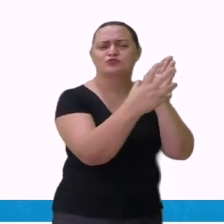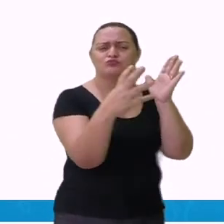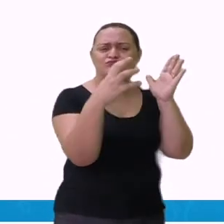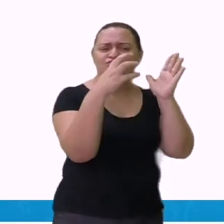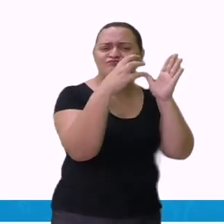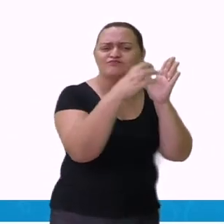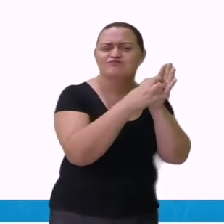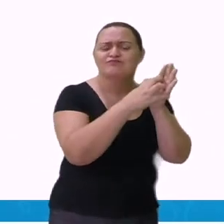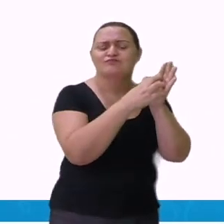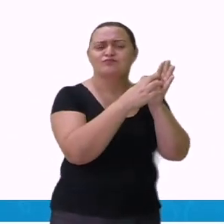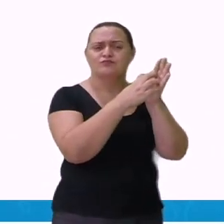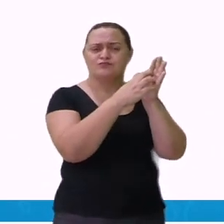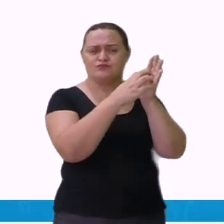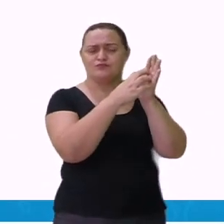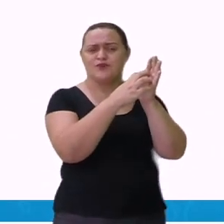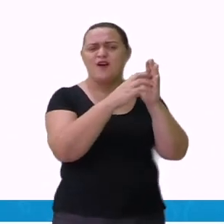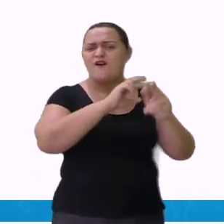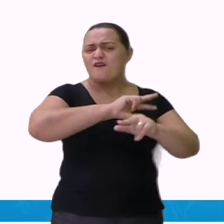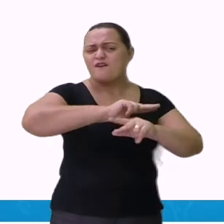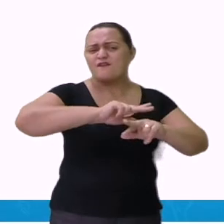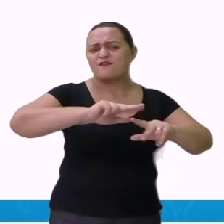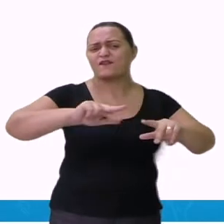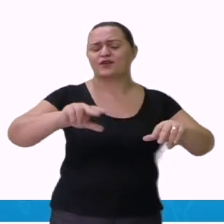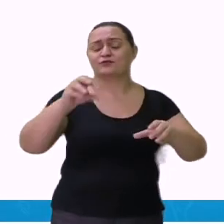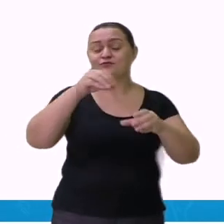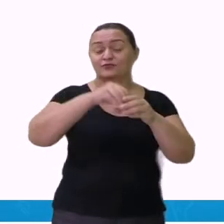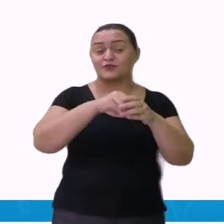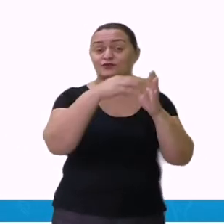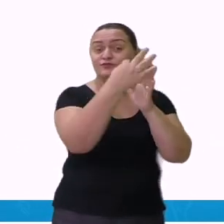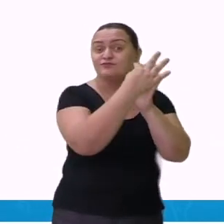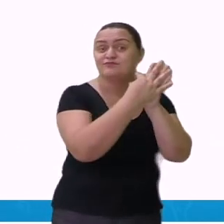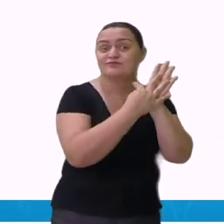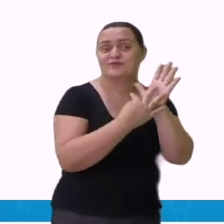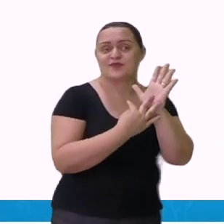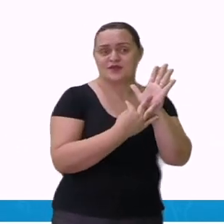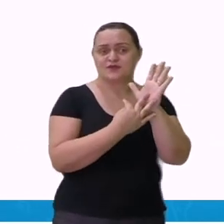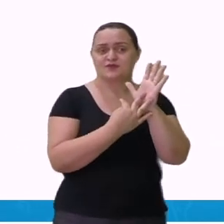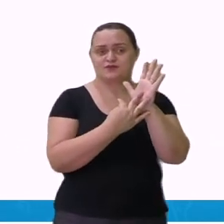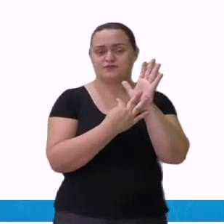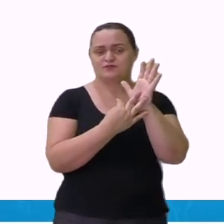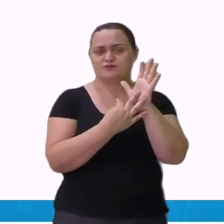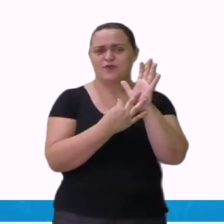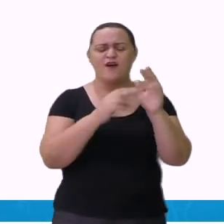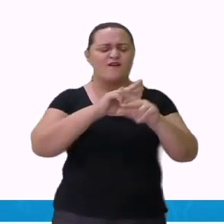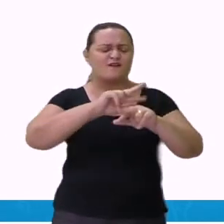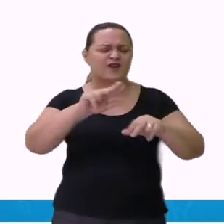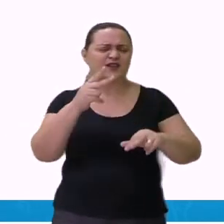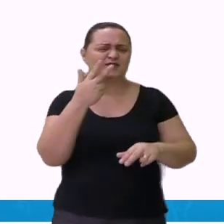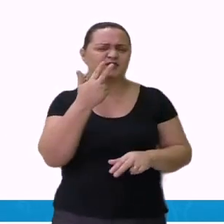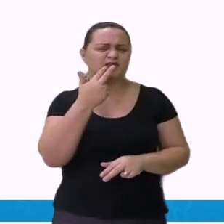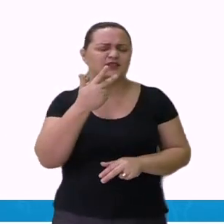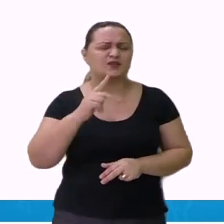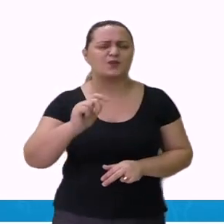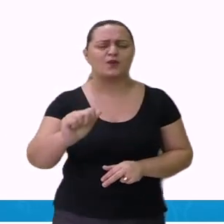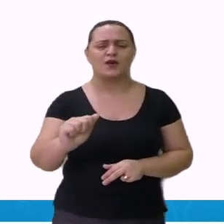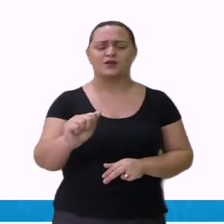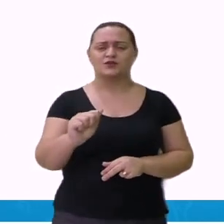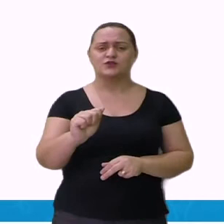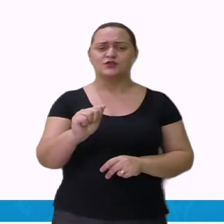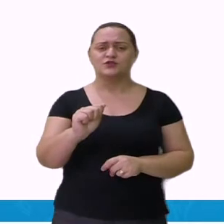curiosidade e imaginação. As diversidades de linguagens são indicadores